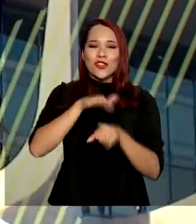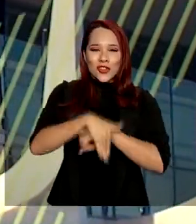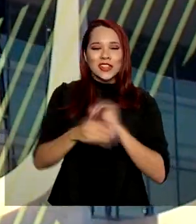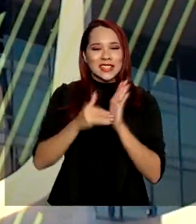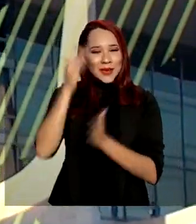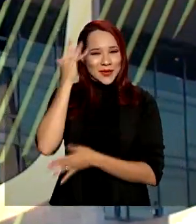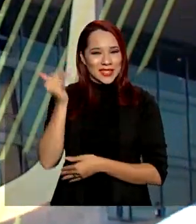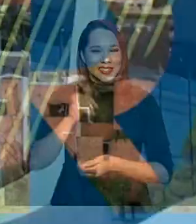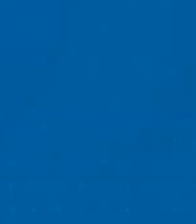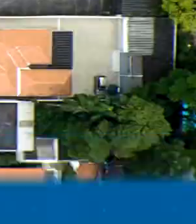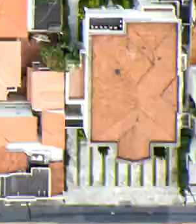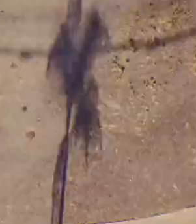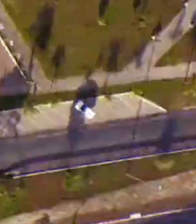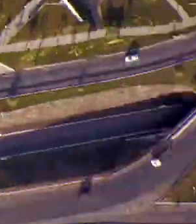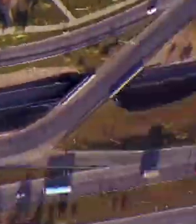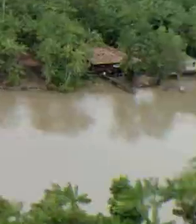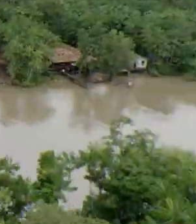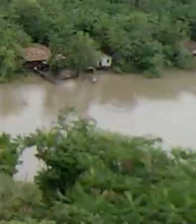e até amanhã.